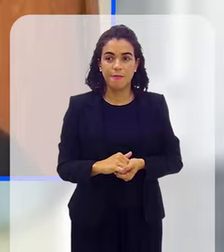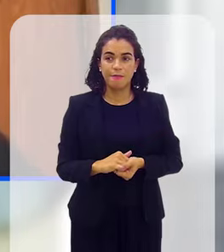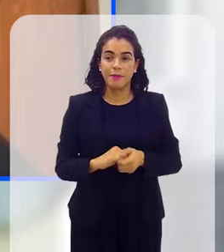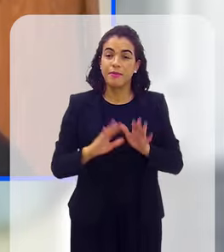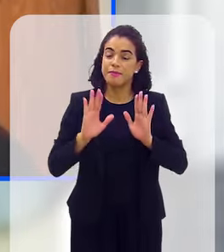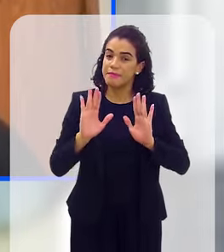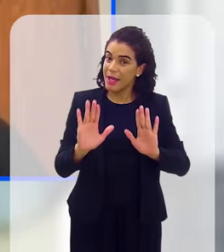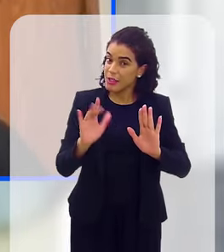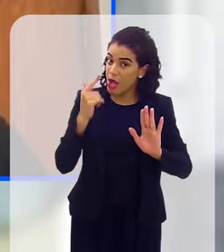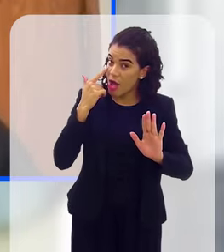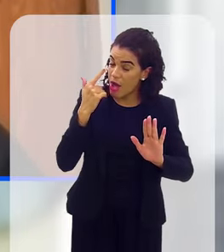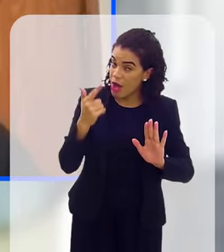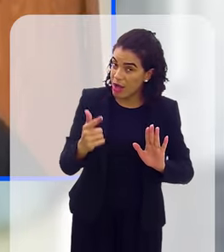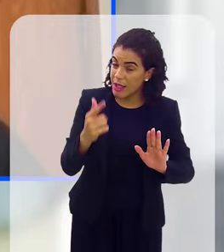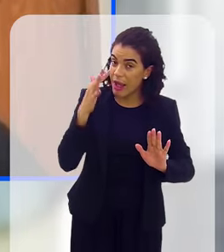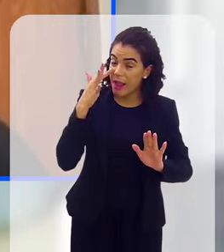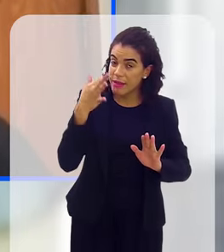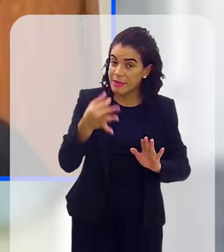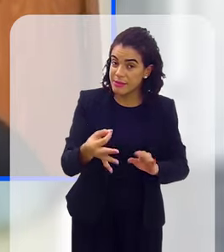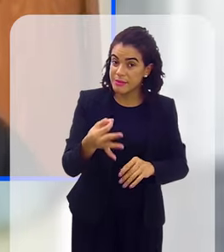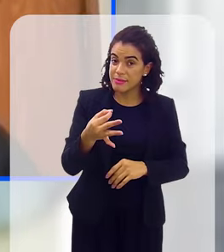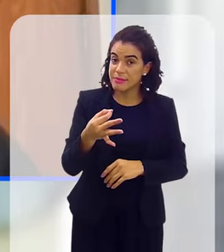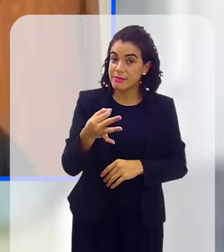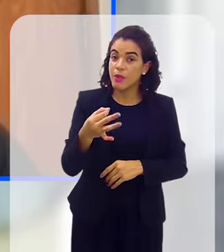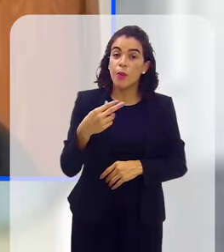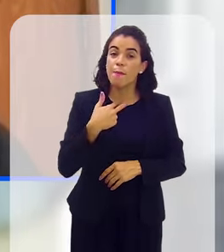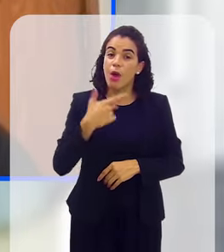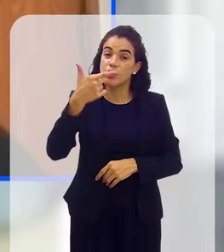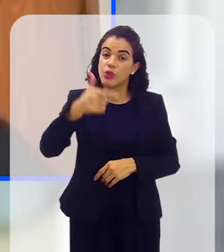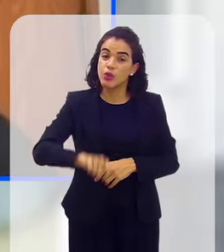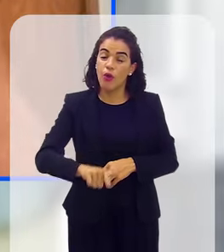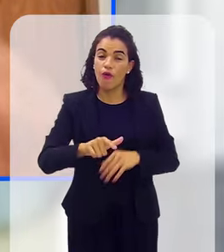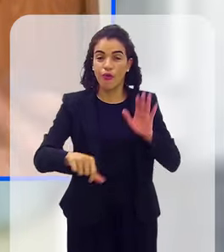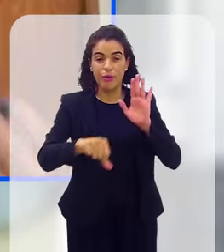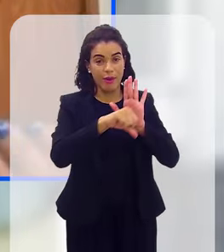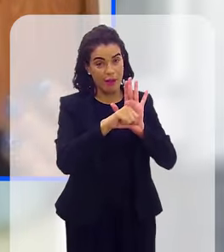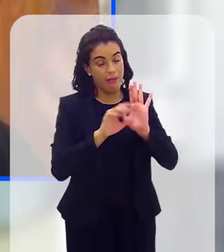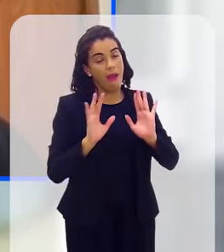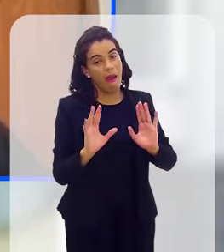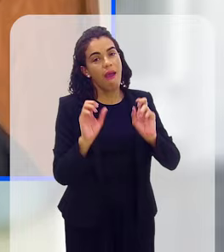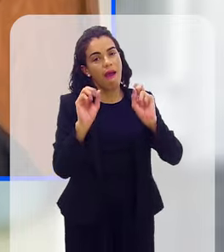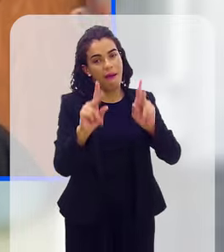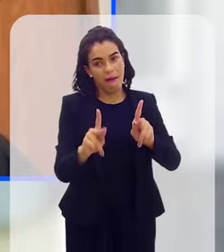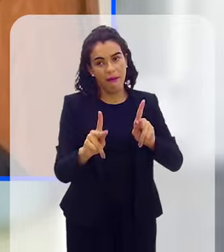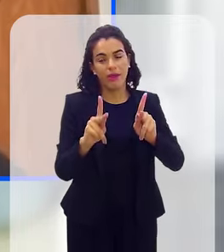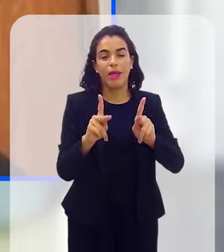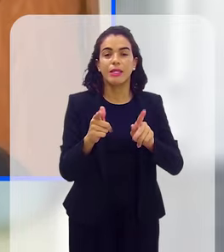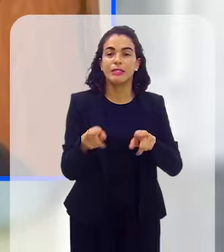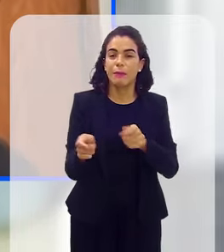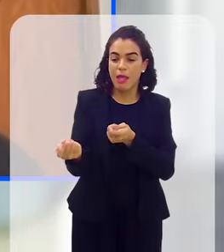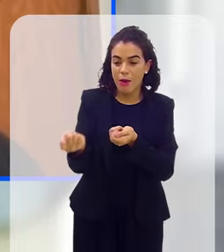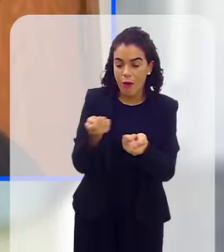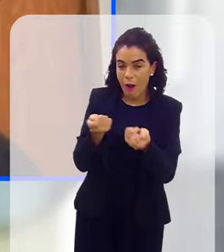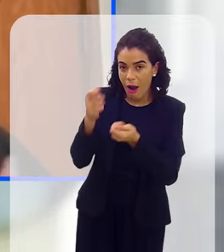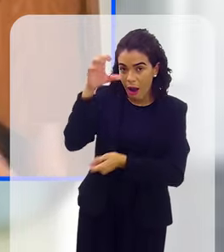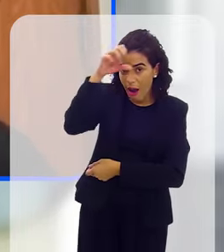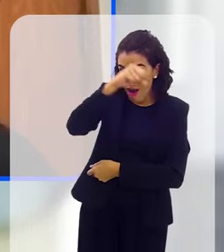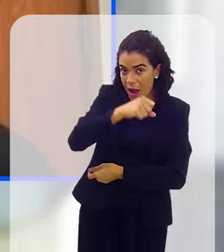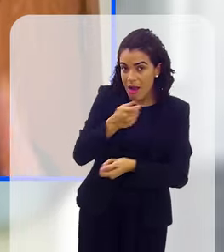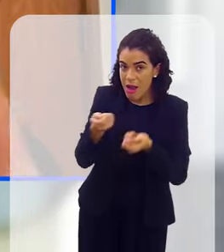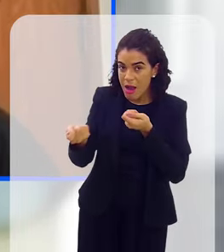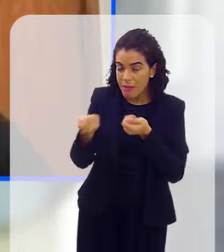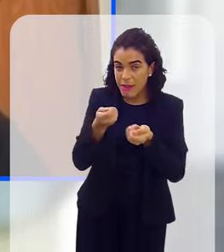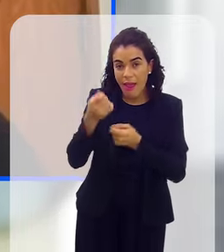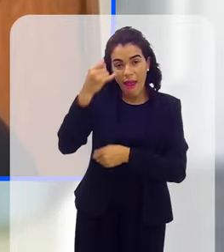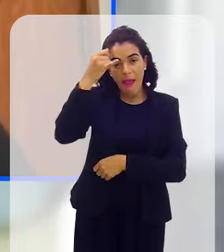desde que, veja bem, desde que não sejam reincidentes, e aí elas têm que sim tomar controle para que